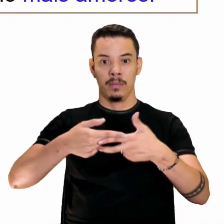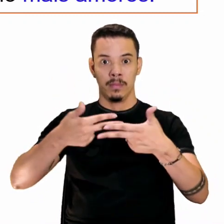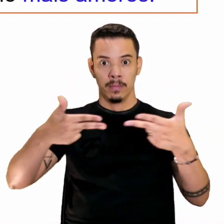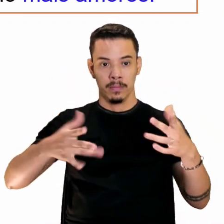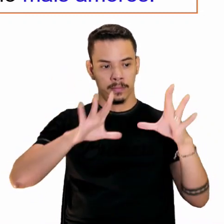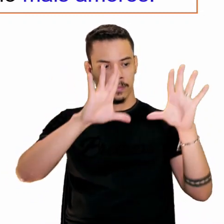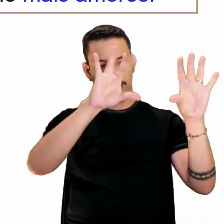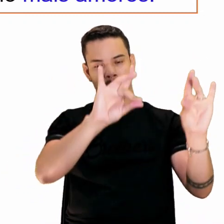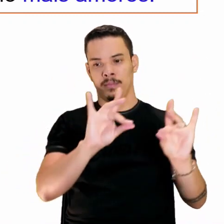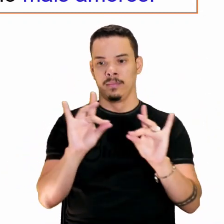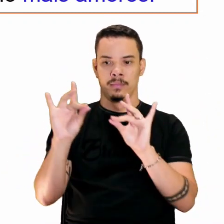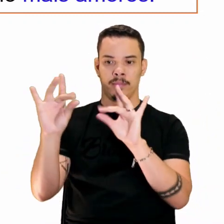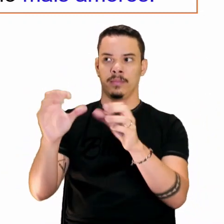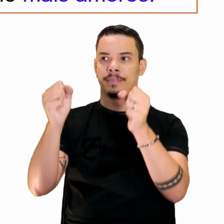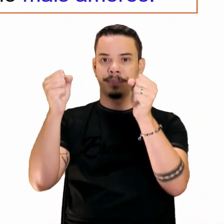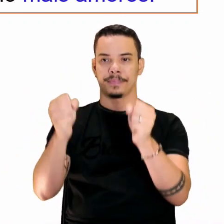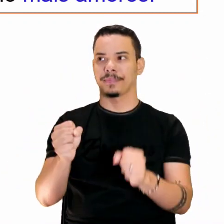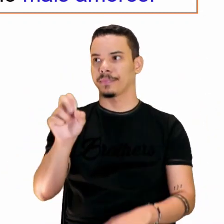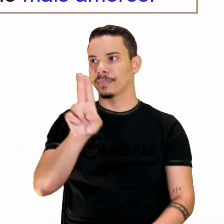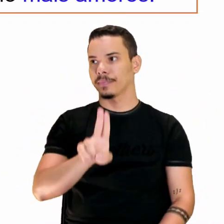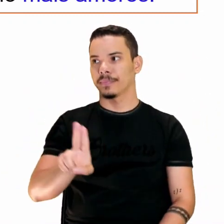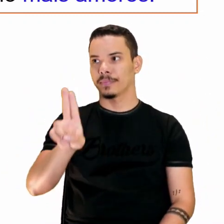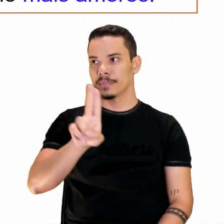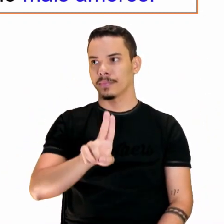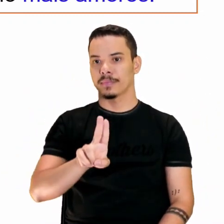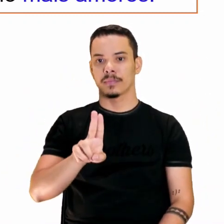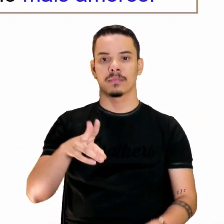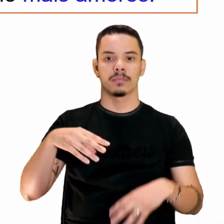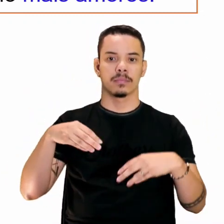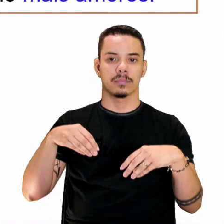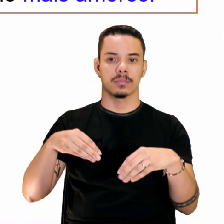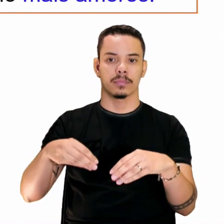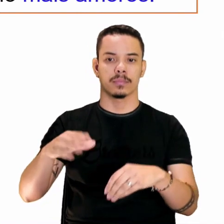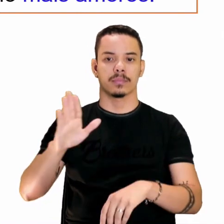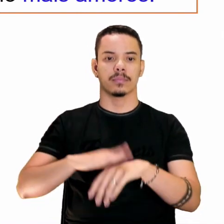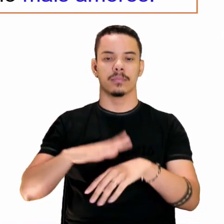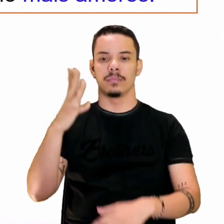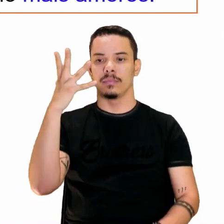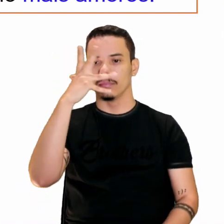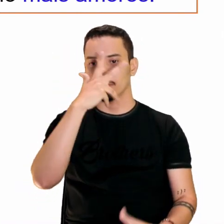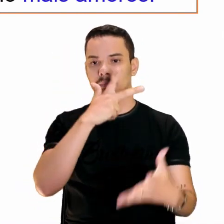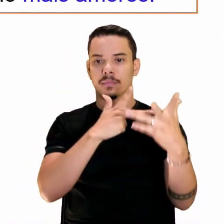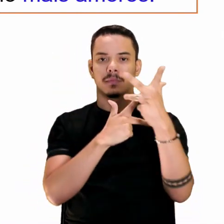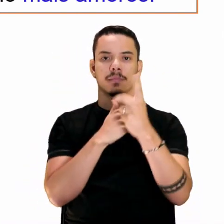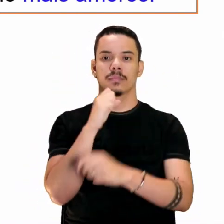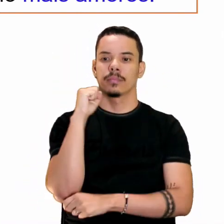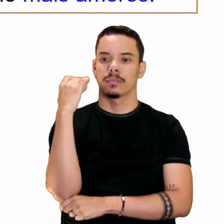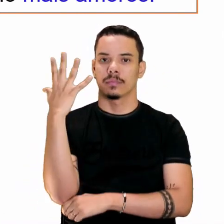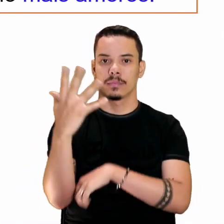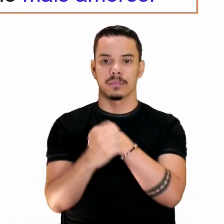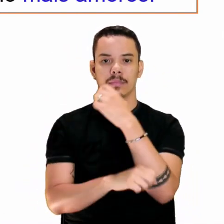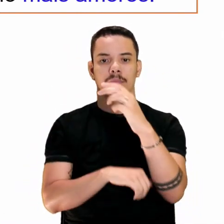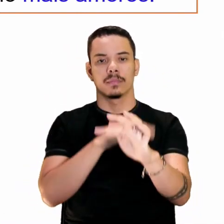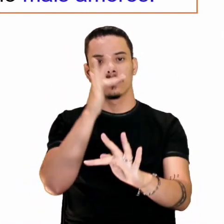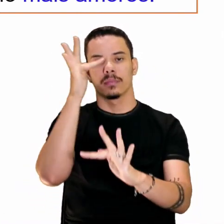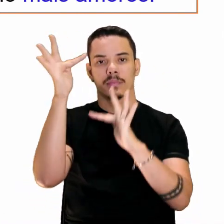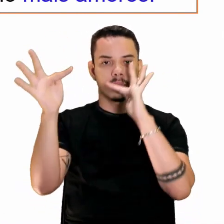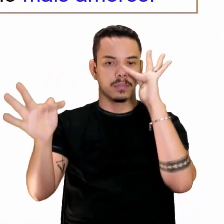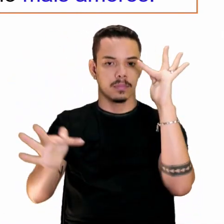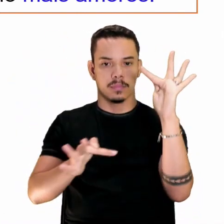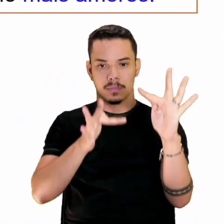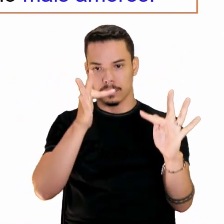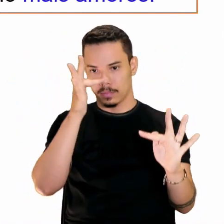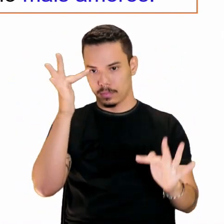os elementos? Pois é, olha só. Do que a terra mais garrida, teus visões lindos campos, tem mais